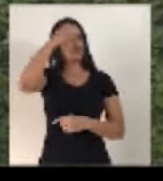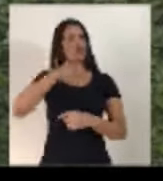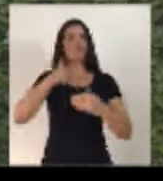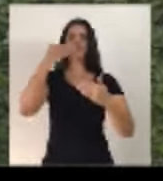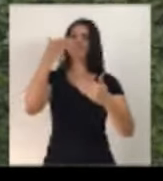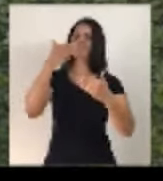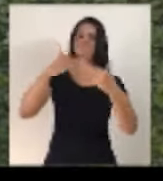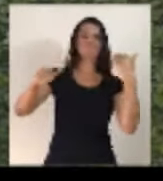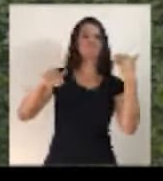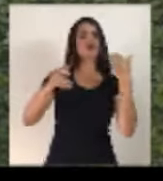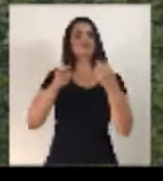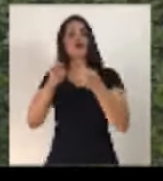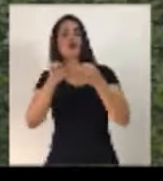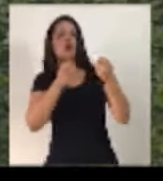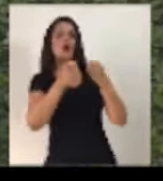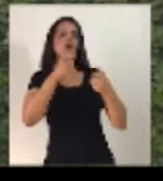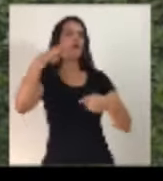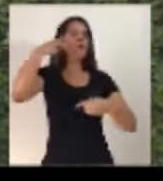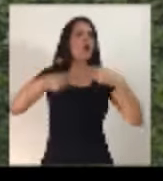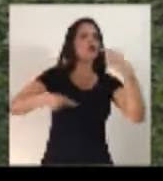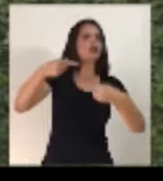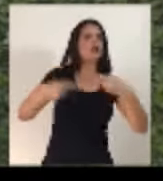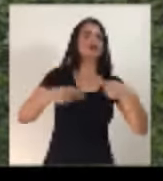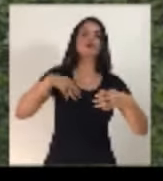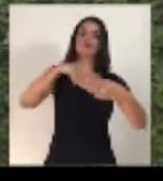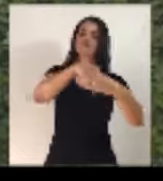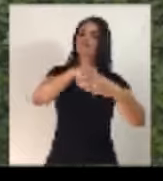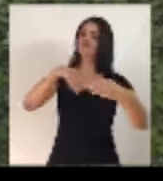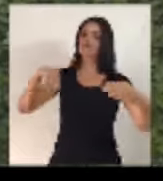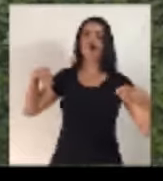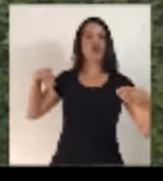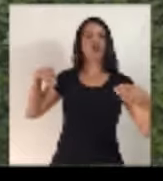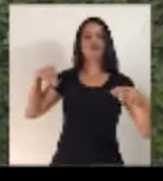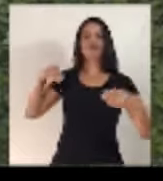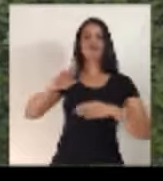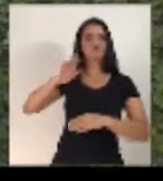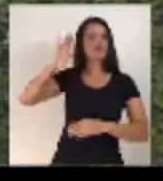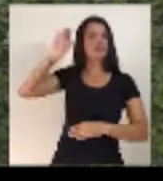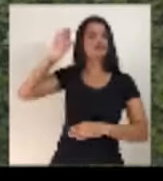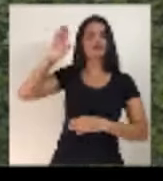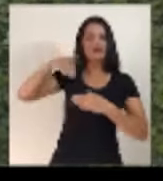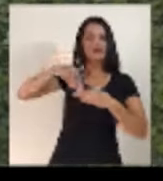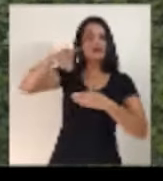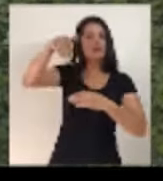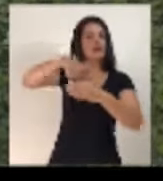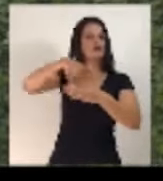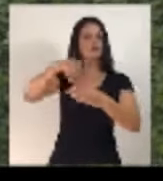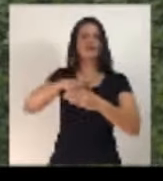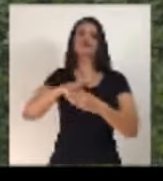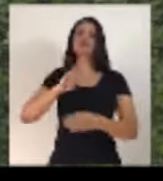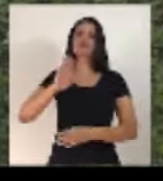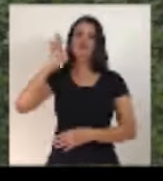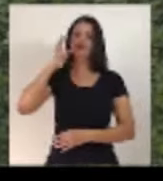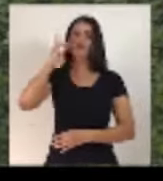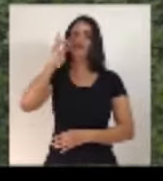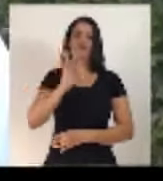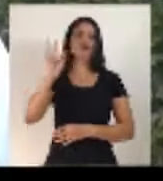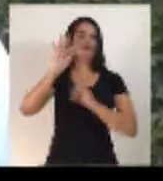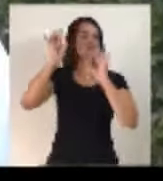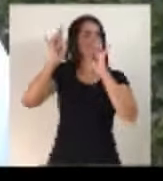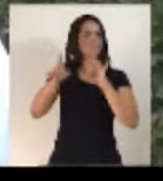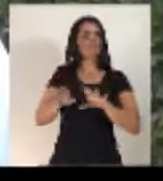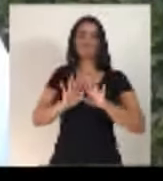dessa condução política, deixo de concorrer às eleições como candidato a deputado federal.